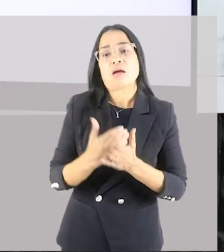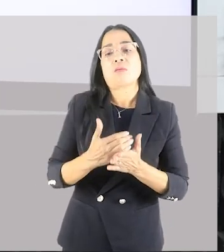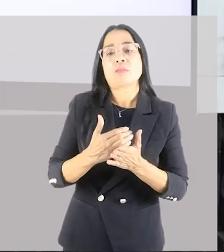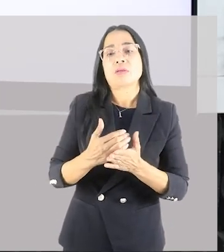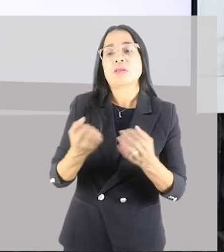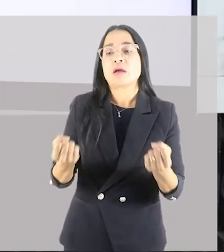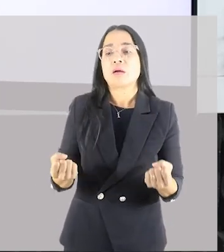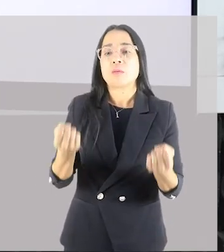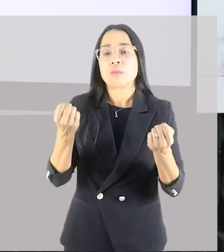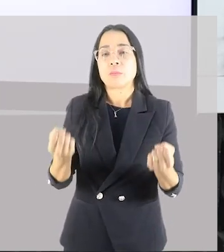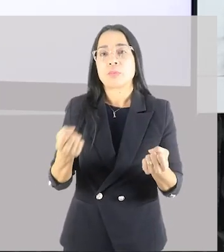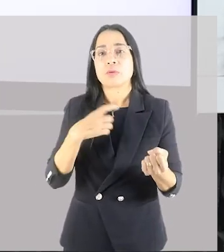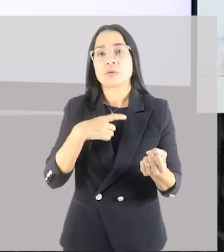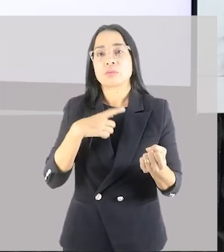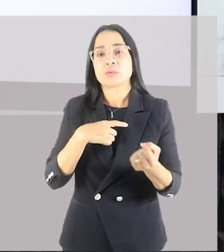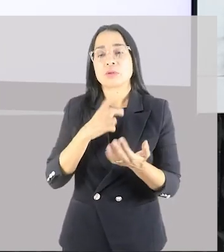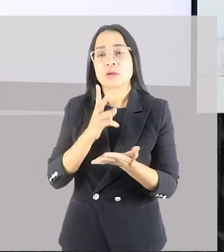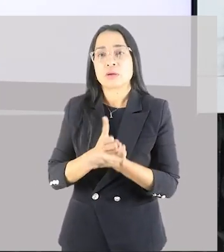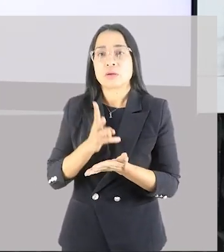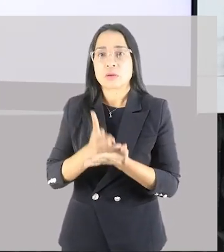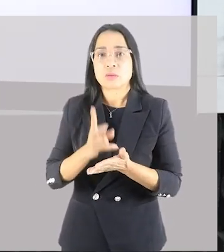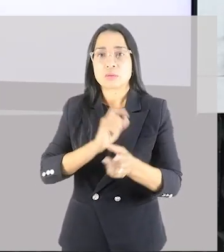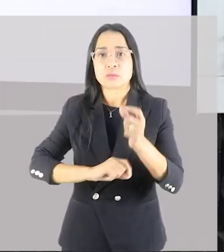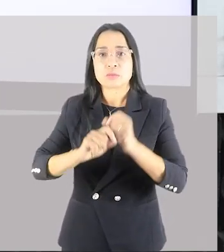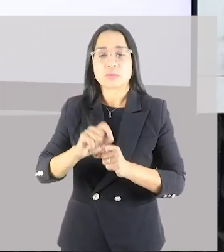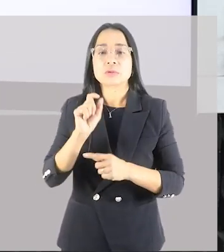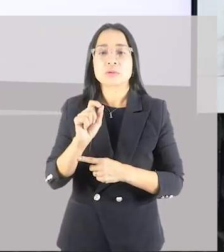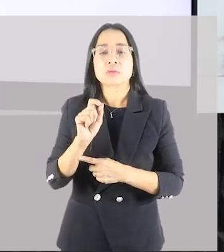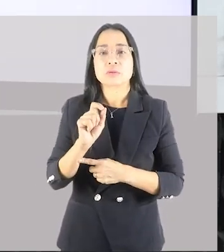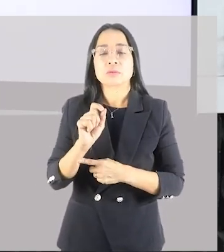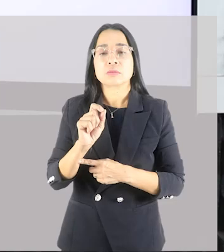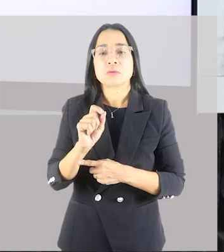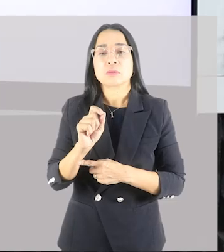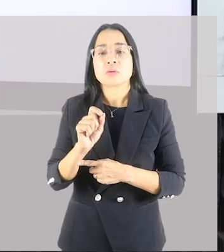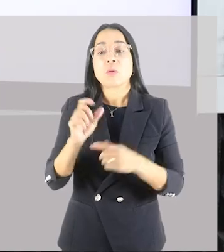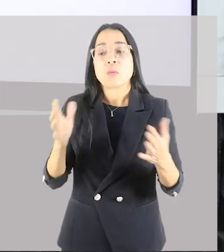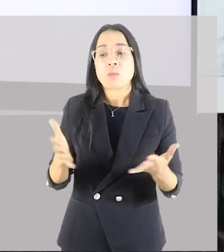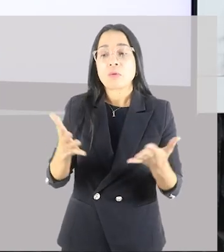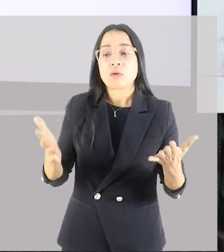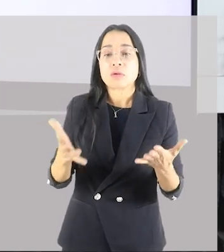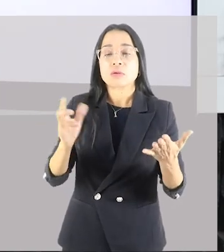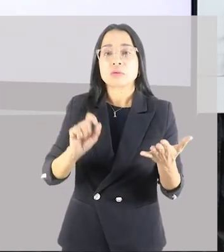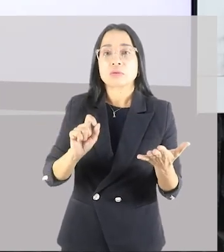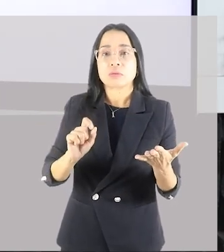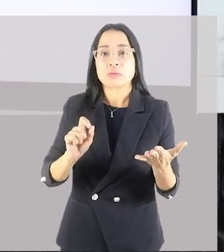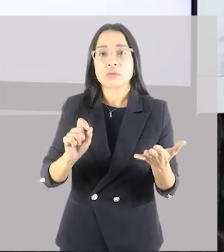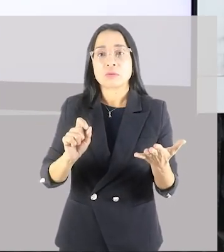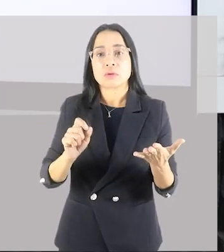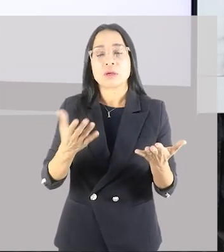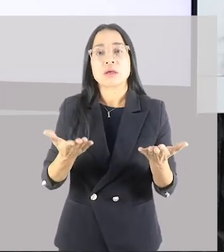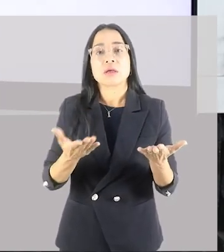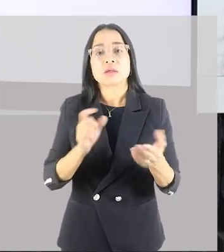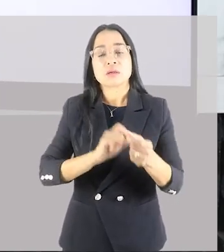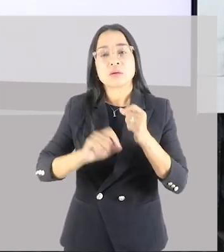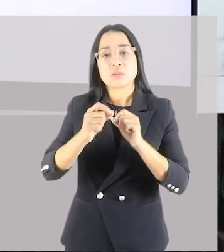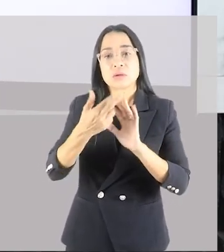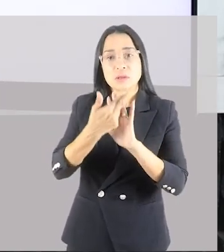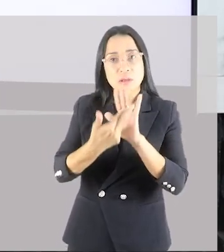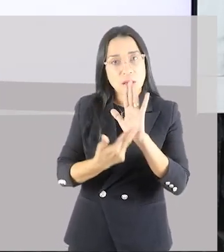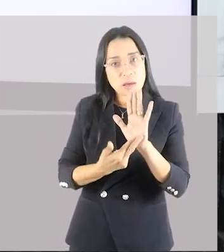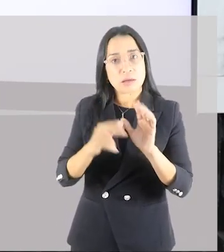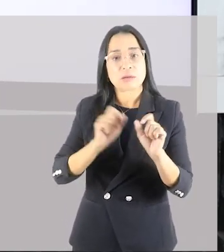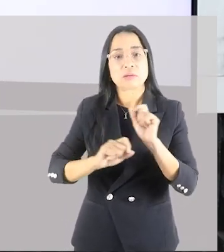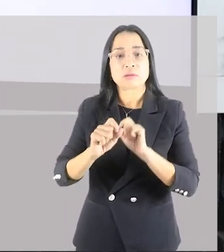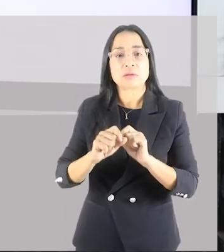poder ter a continuação no estímulo. Então, esse é o princípio da sobrecarga. Então, tem